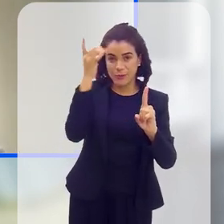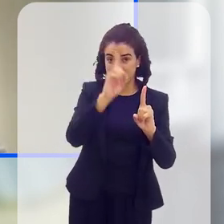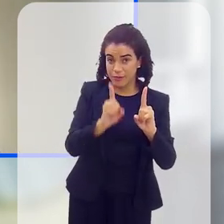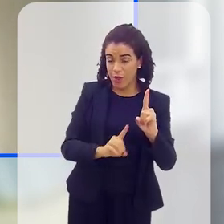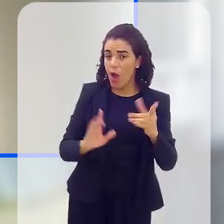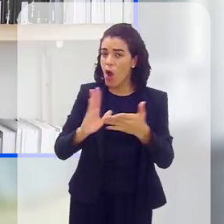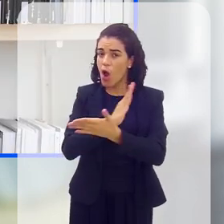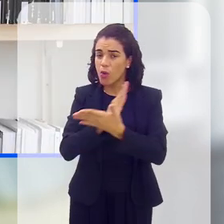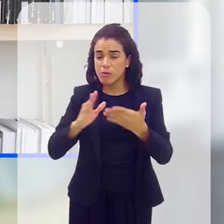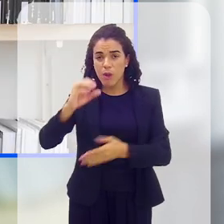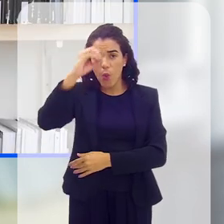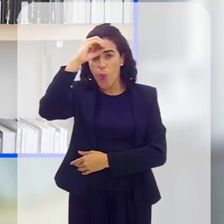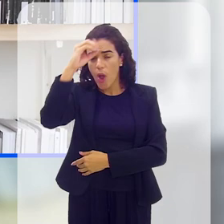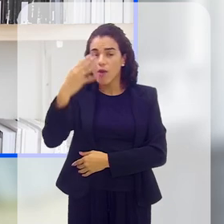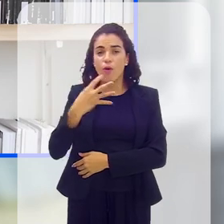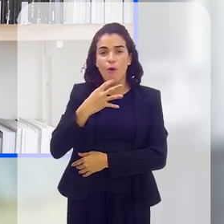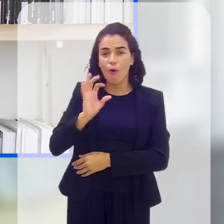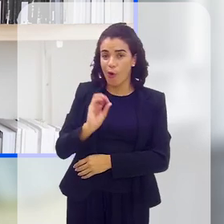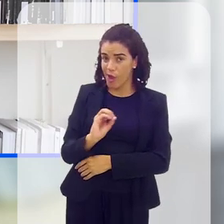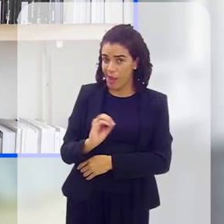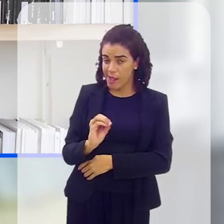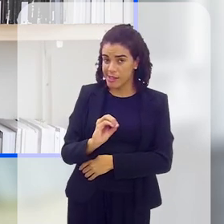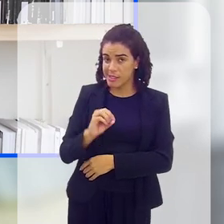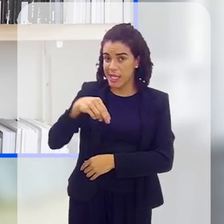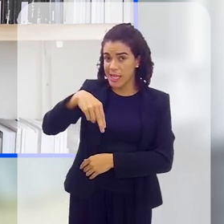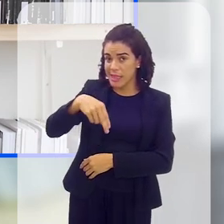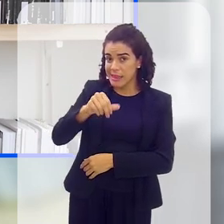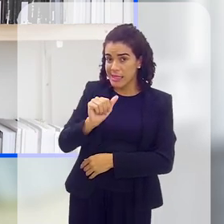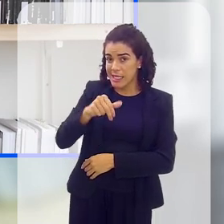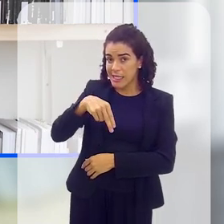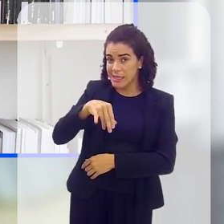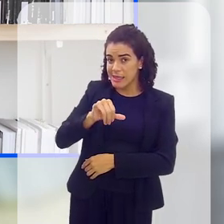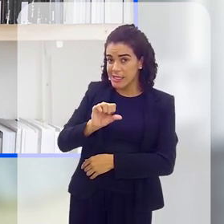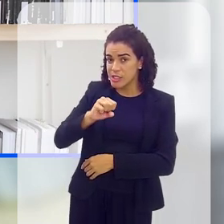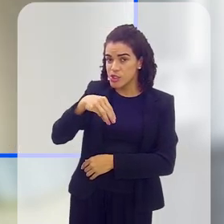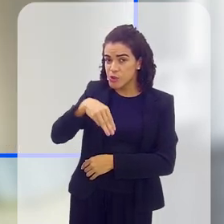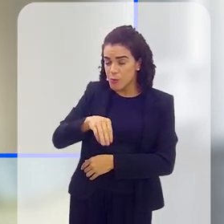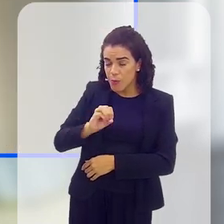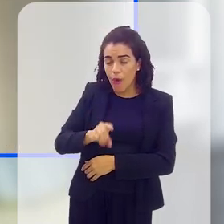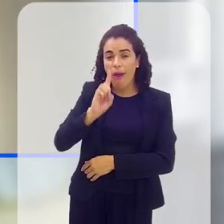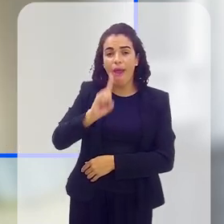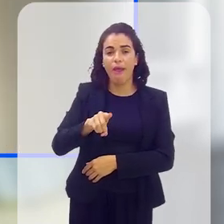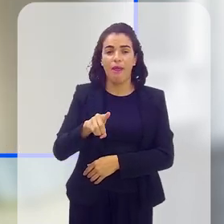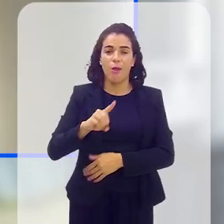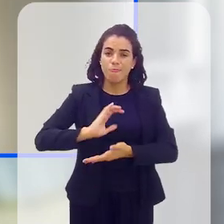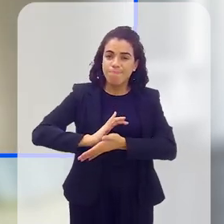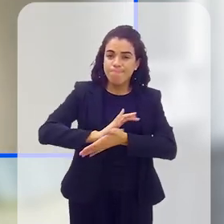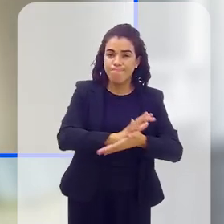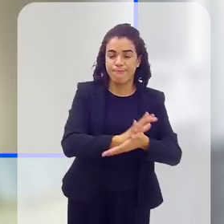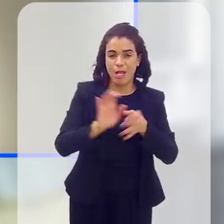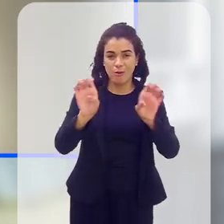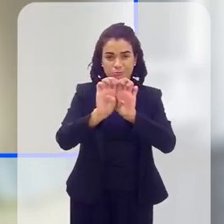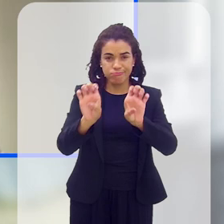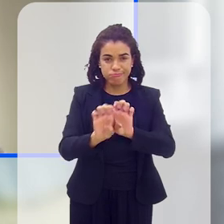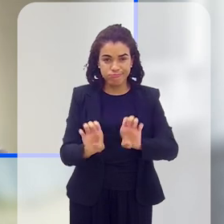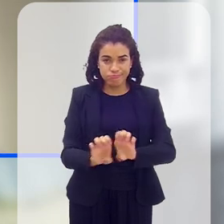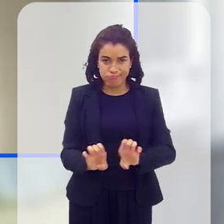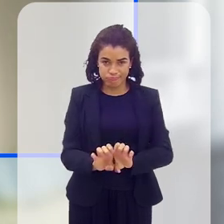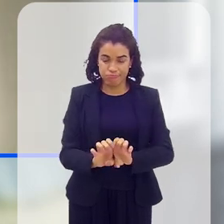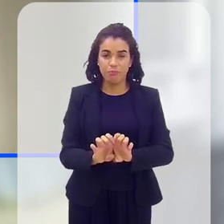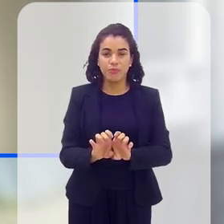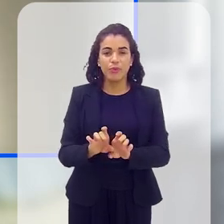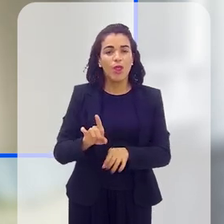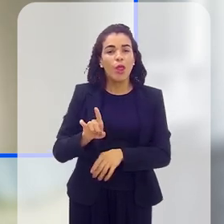desconhecem. O nanismo é um preconceito estrutural. As pessoas não temos muita